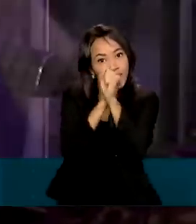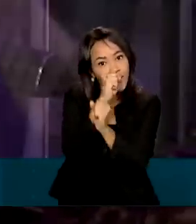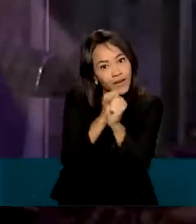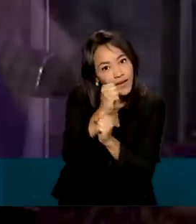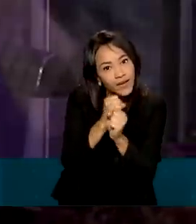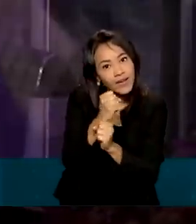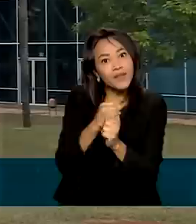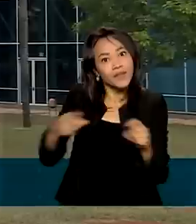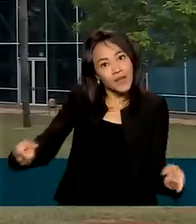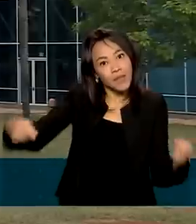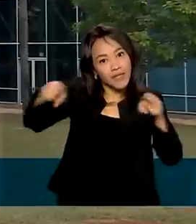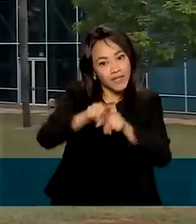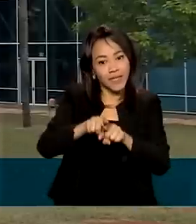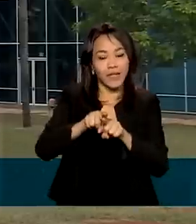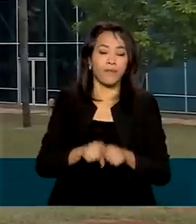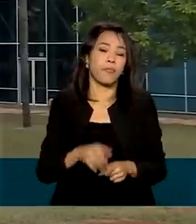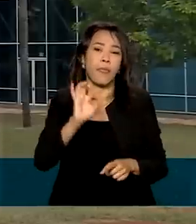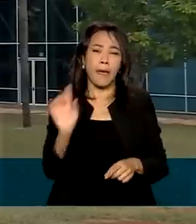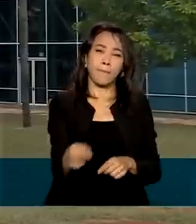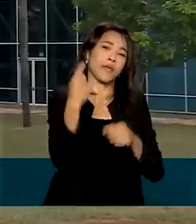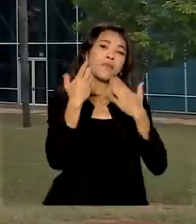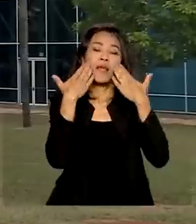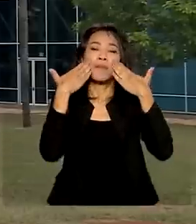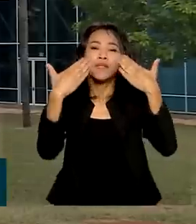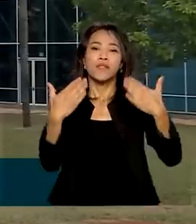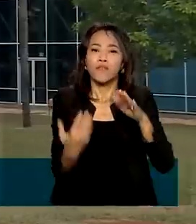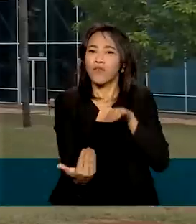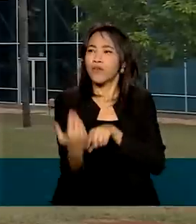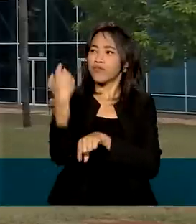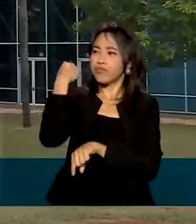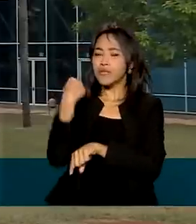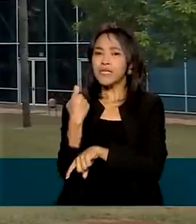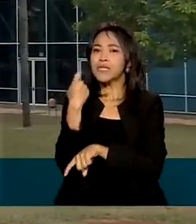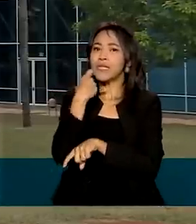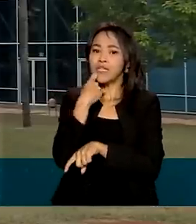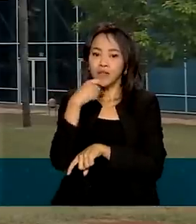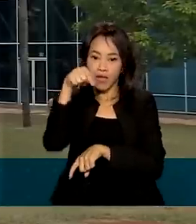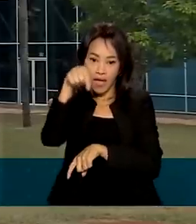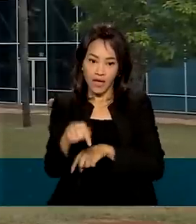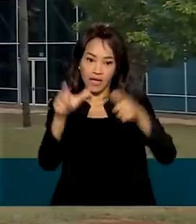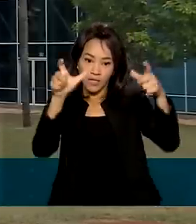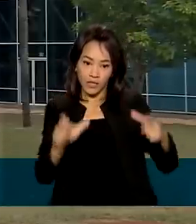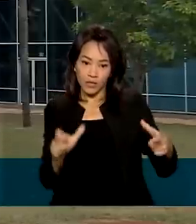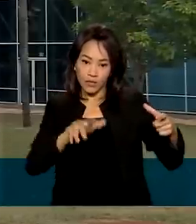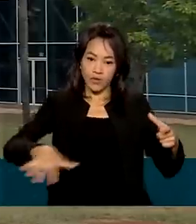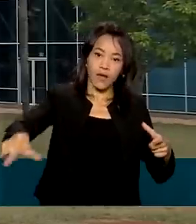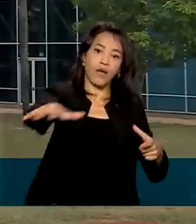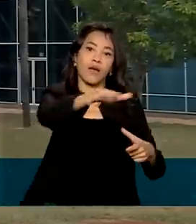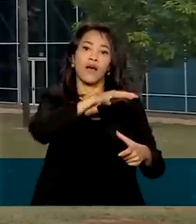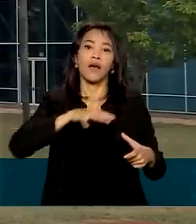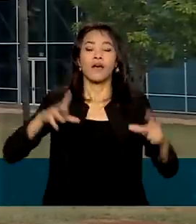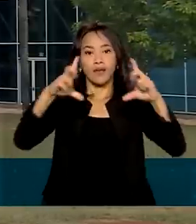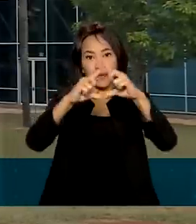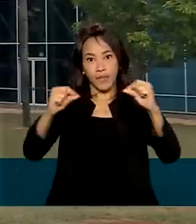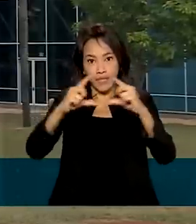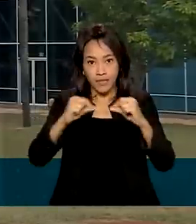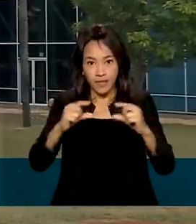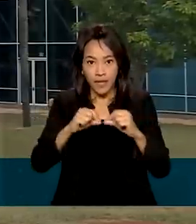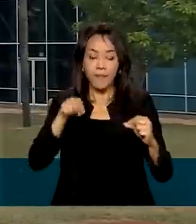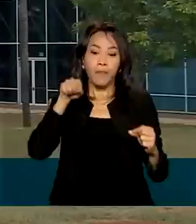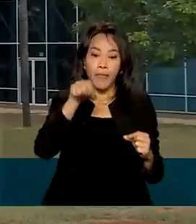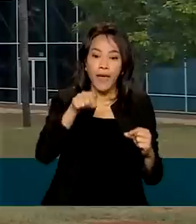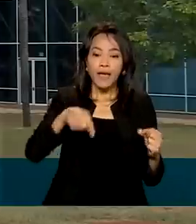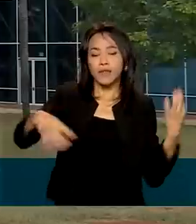patrocinadora. A primeira apresentação foi na última sexta-feira, aqui no Centro de Convenções Ulisses Guimarães, em Brasília. A